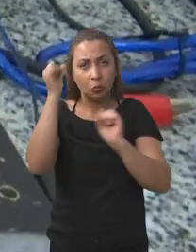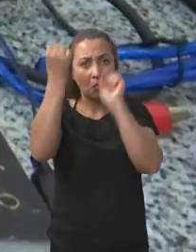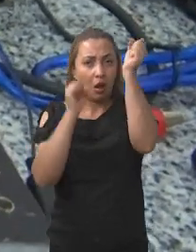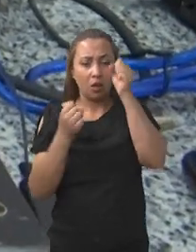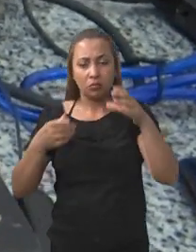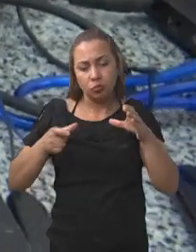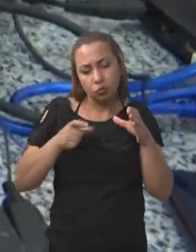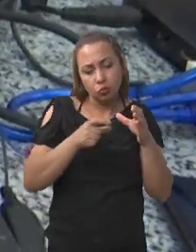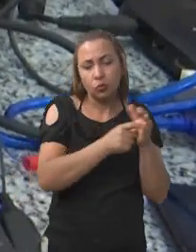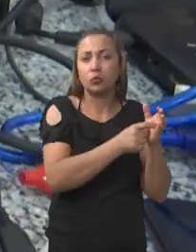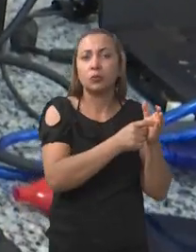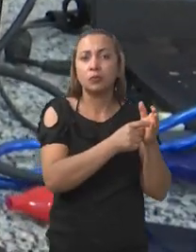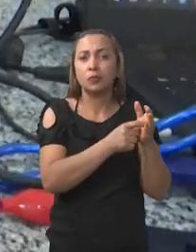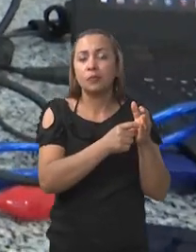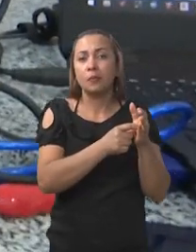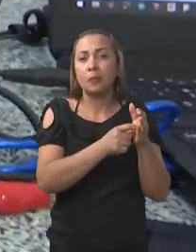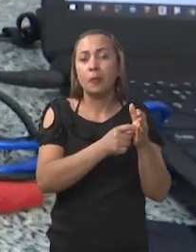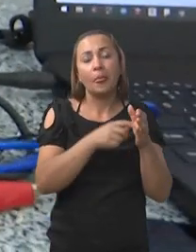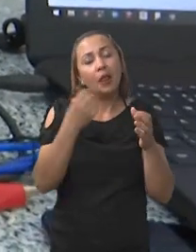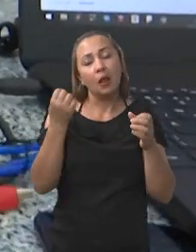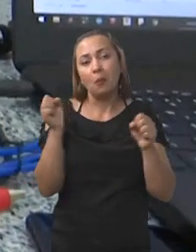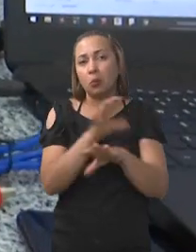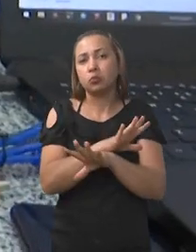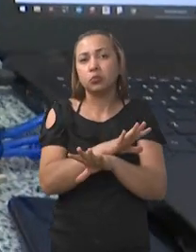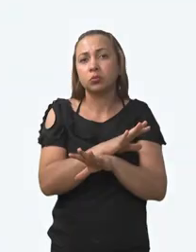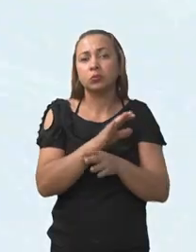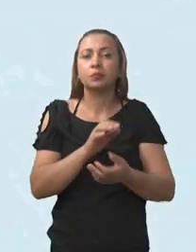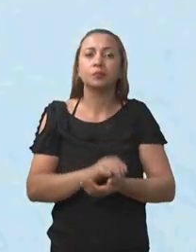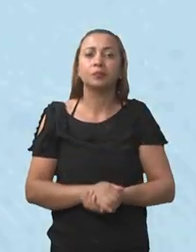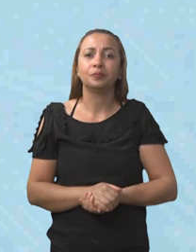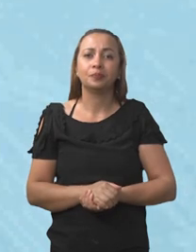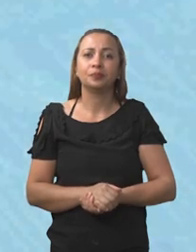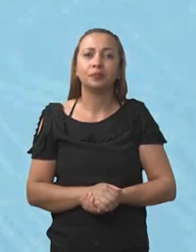colocar os componentes, soldar e colocar para funcionar.